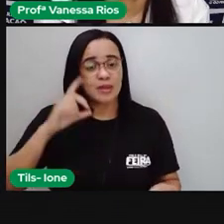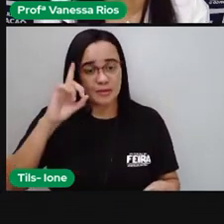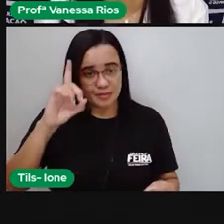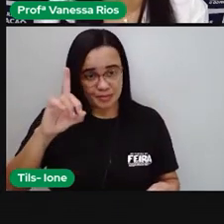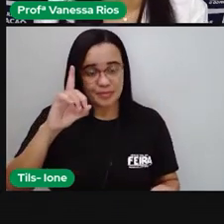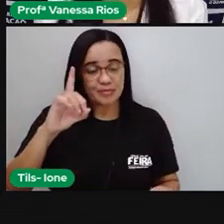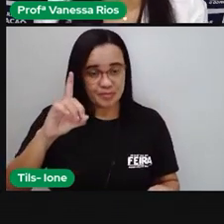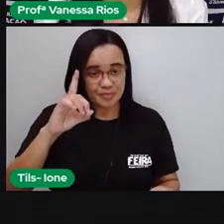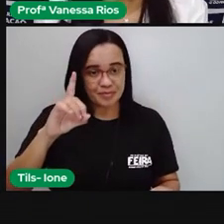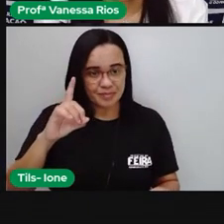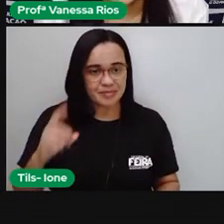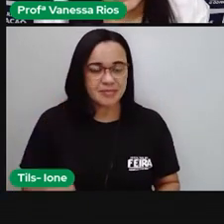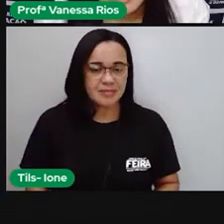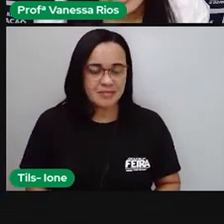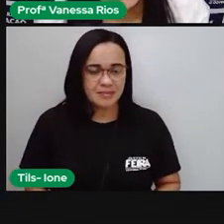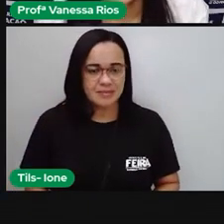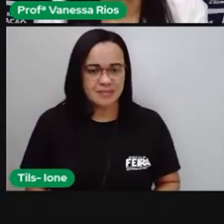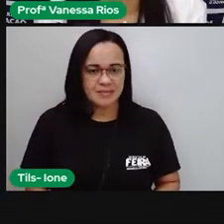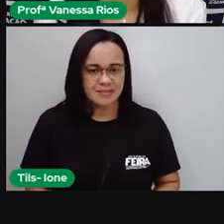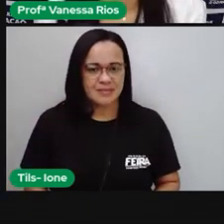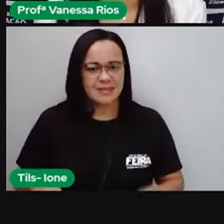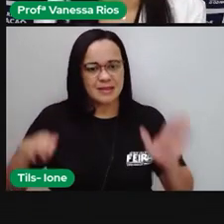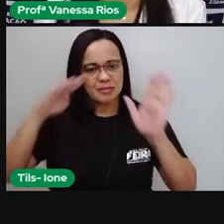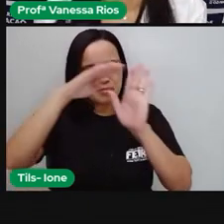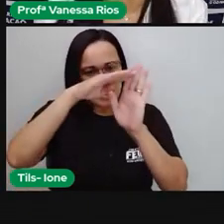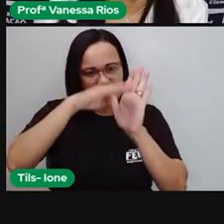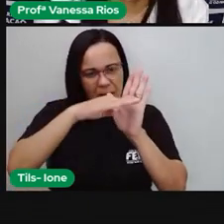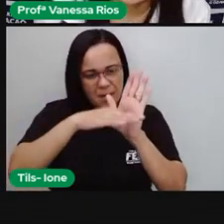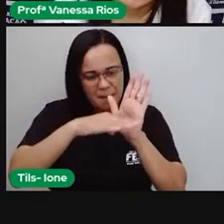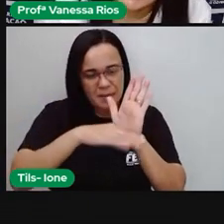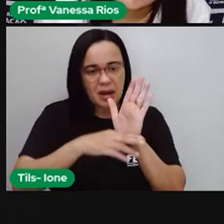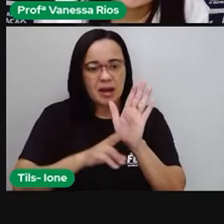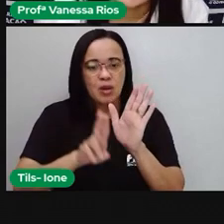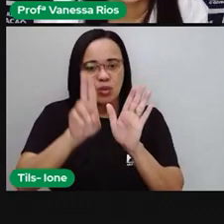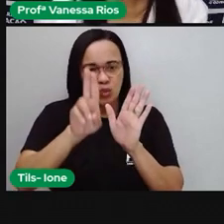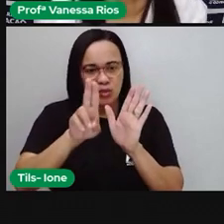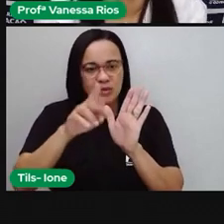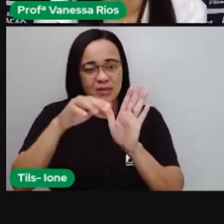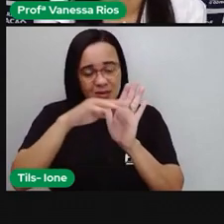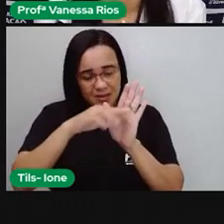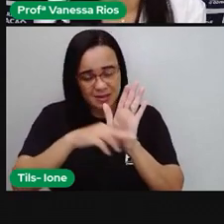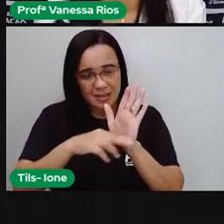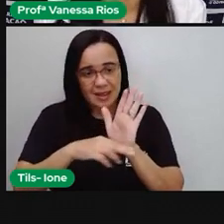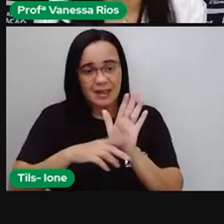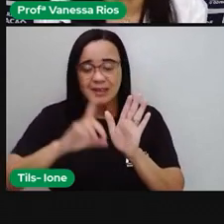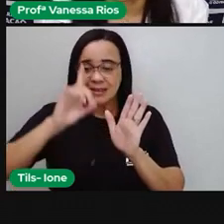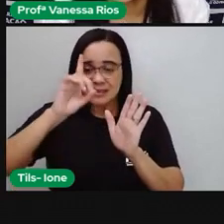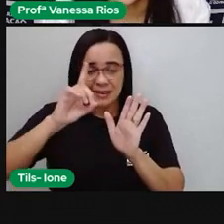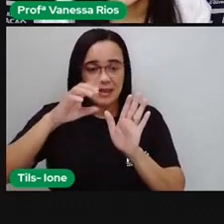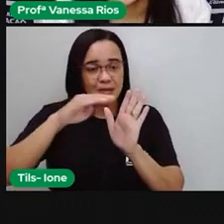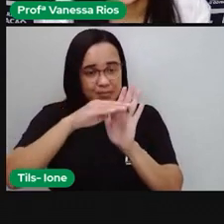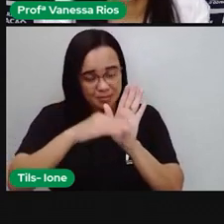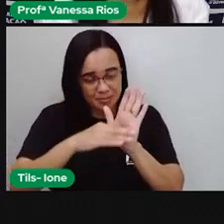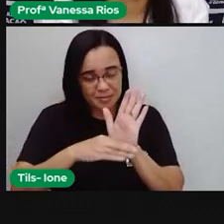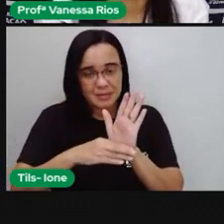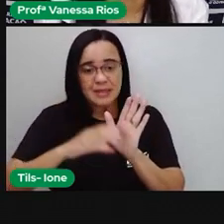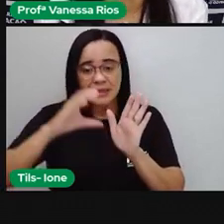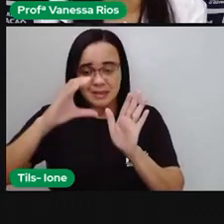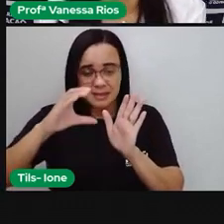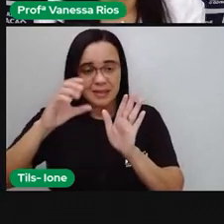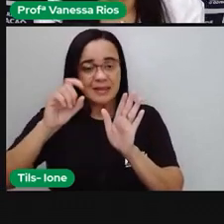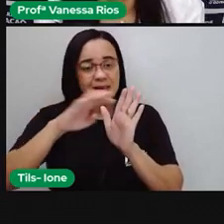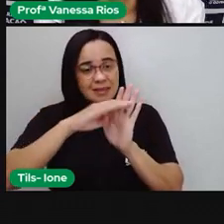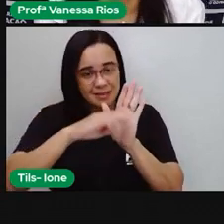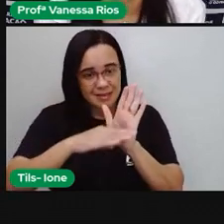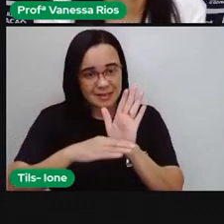observar aí unidade embaixo de unidade, dezena embaixo de dezena, centena embaixo de centena, e assim